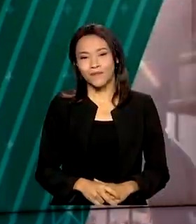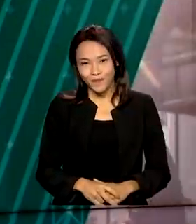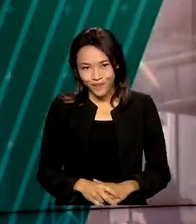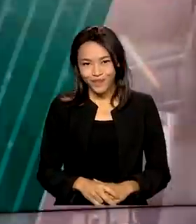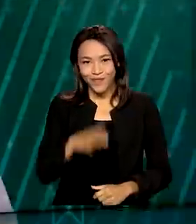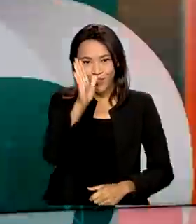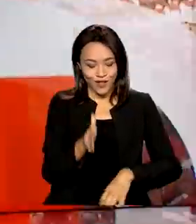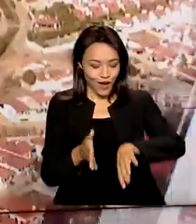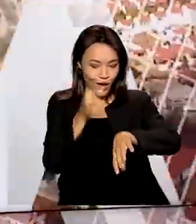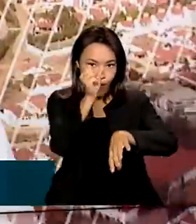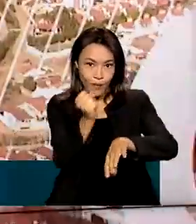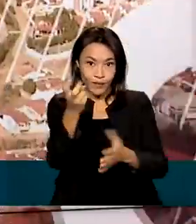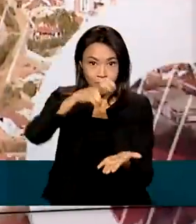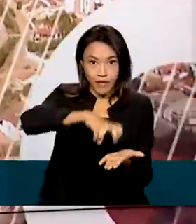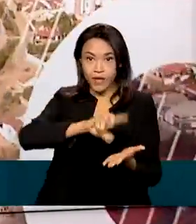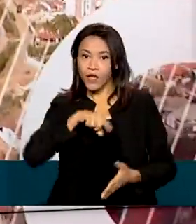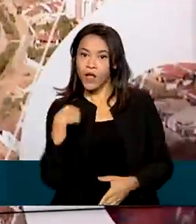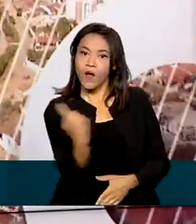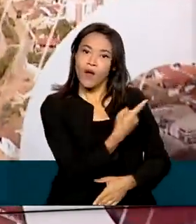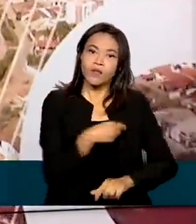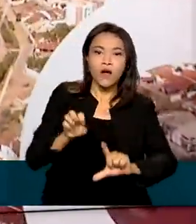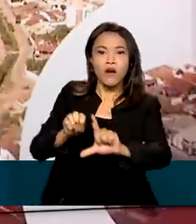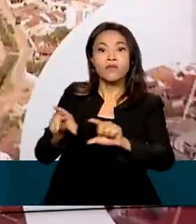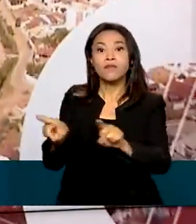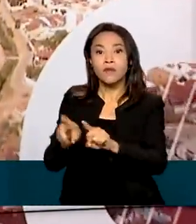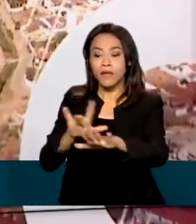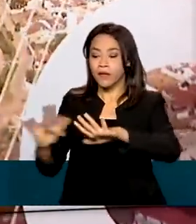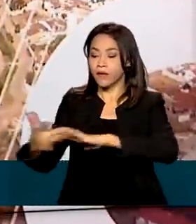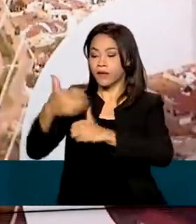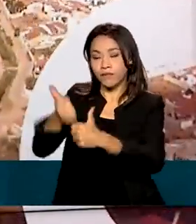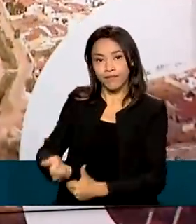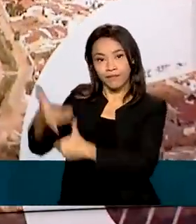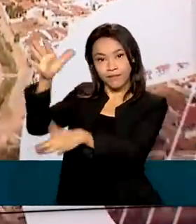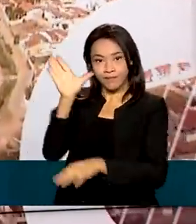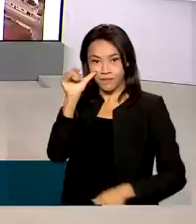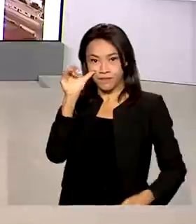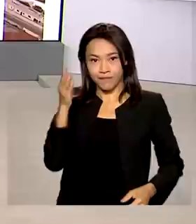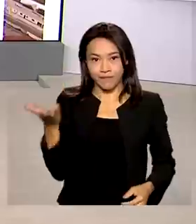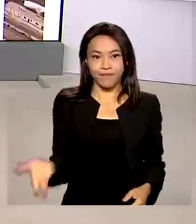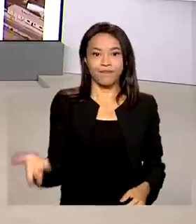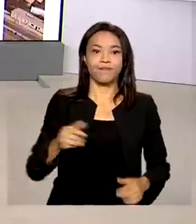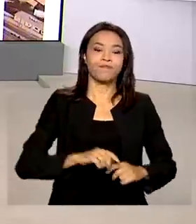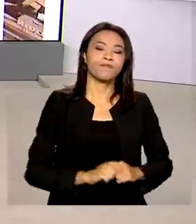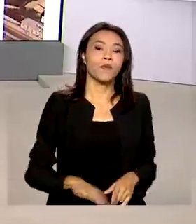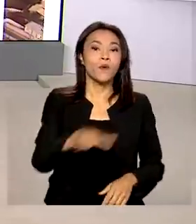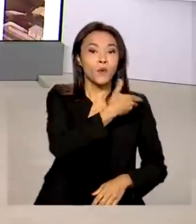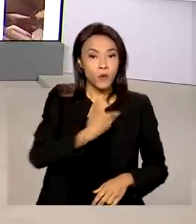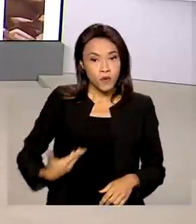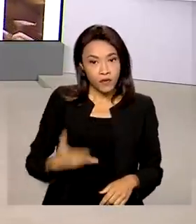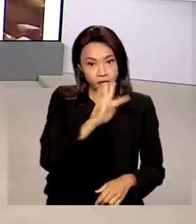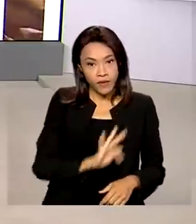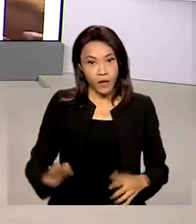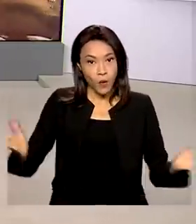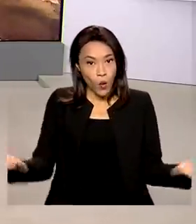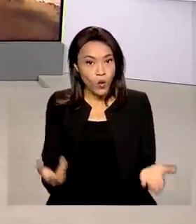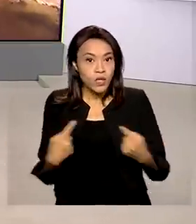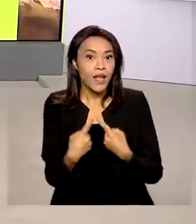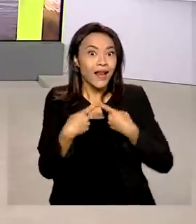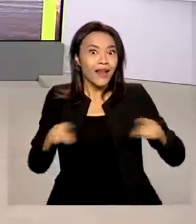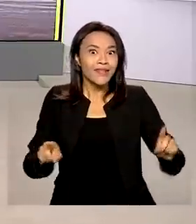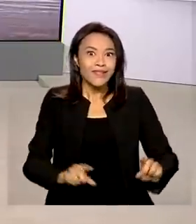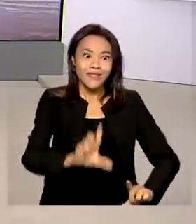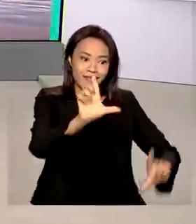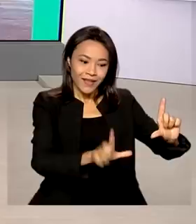São 8 horas da manhã, nós estamos ao vivo também pelas redes sociais. O Governo Federal lança hoje o canal